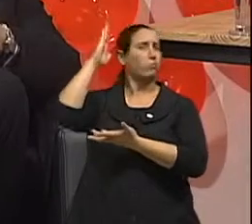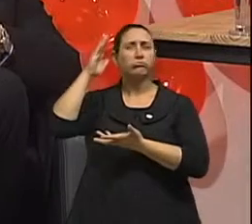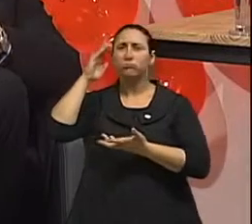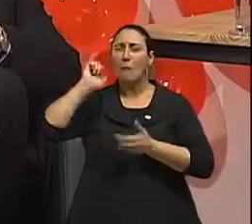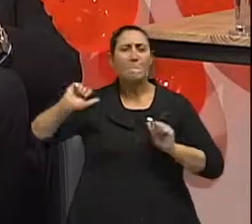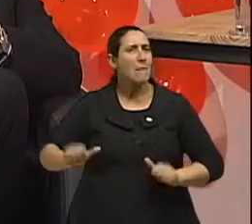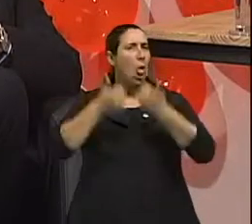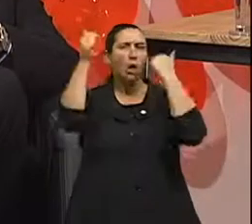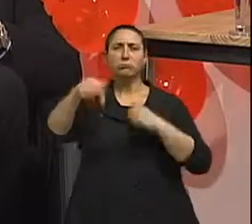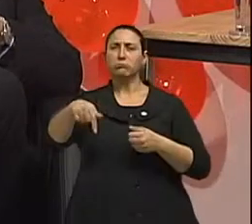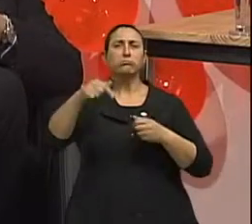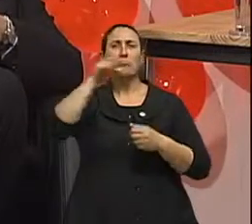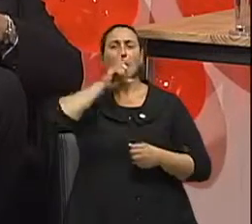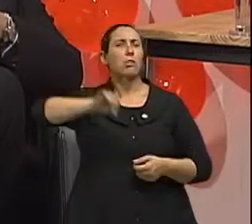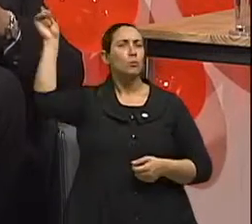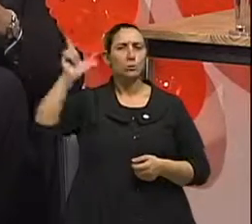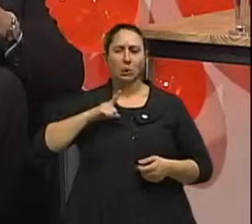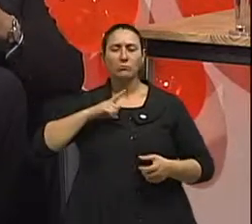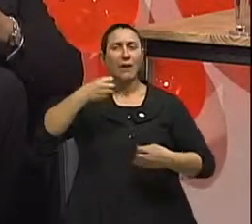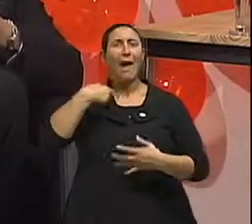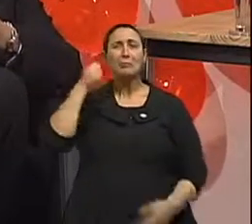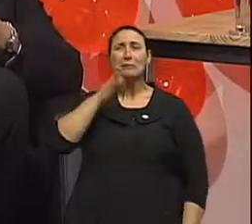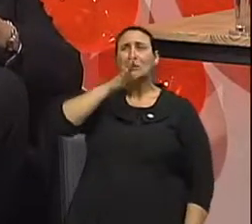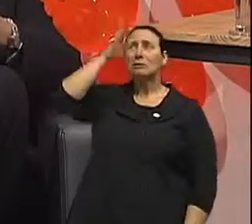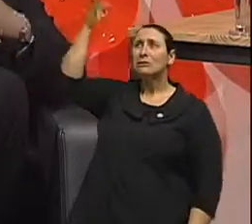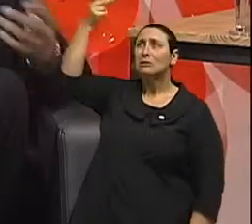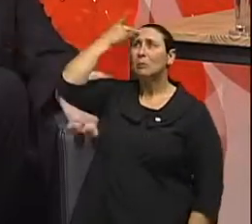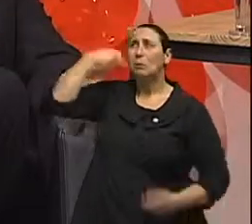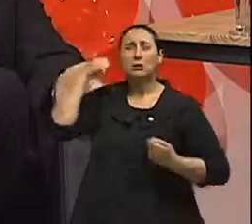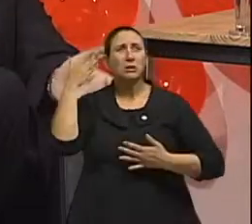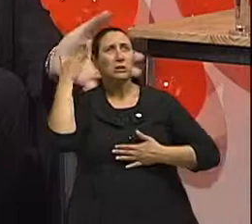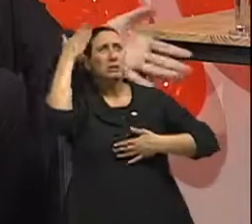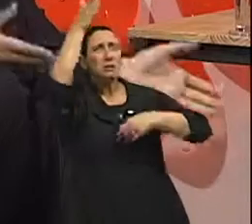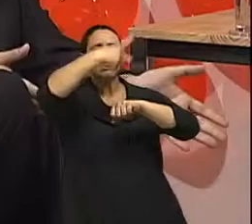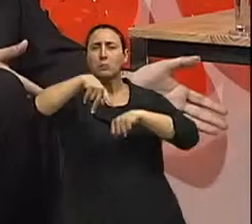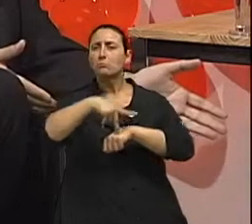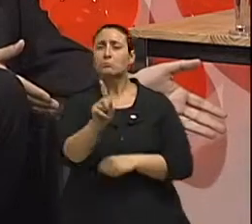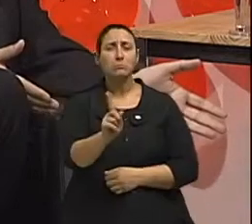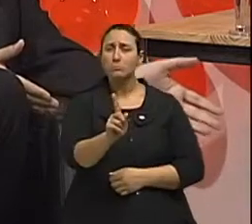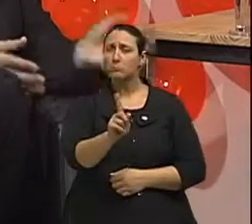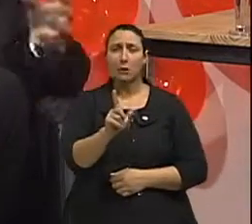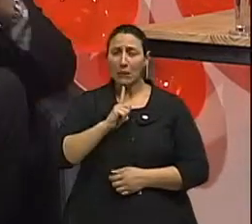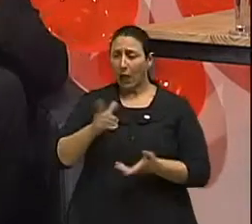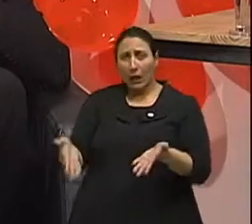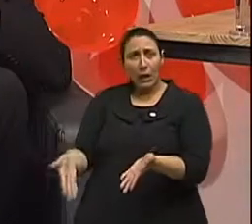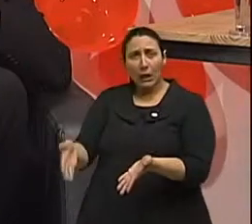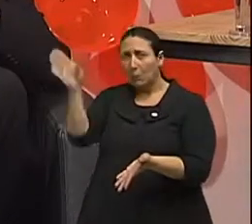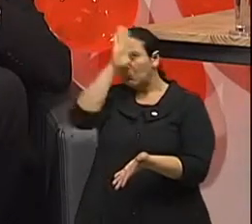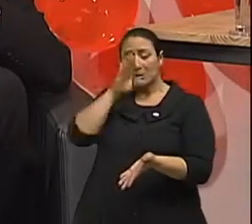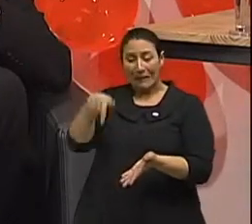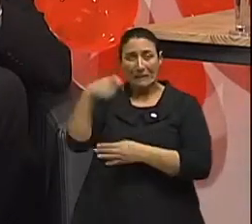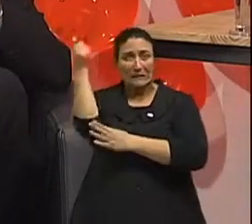Então as pessoas não têm mais aquela lenda de que eu preciso viajar para São Paulo, preciso viajar para outros países para receber o melhor. Ela está do mesmo lado. O mesmo